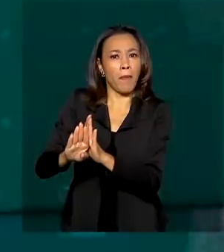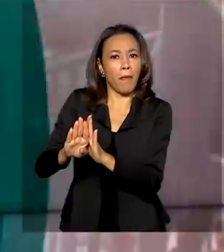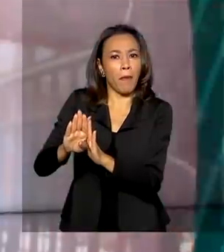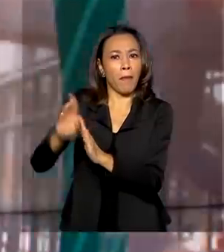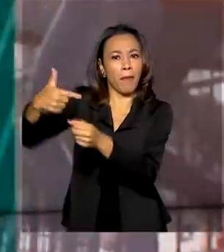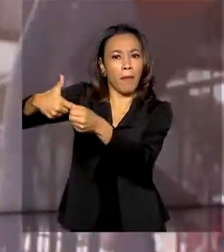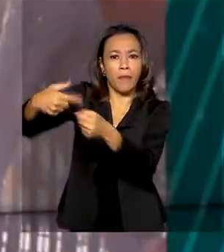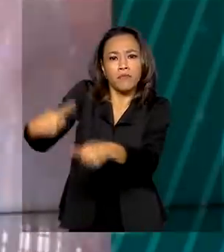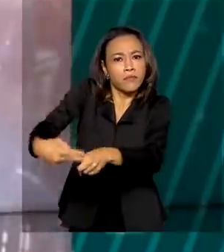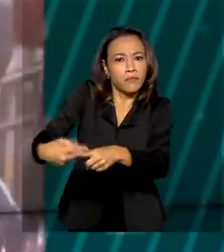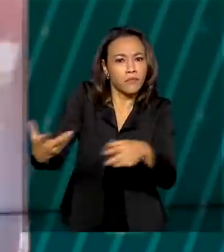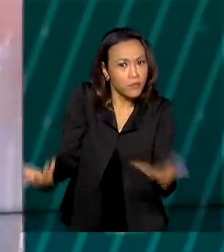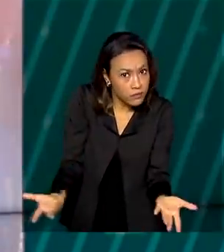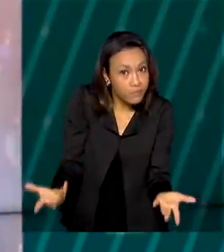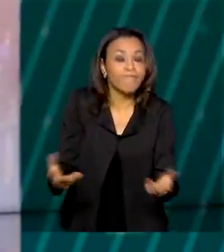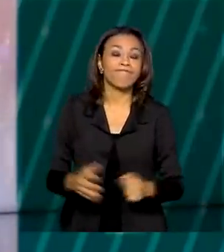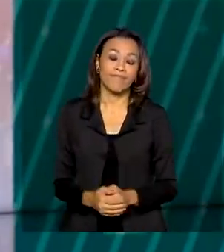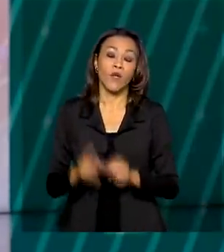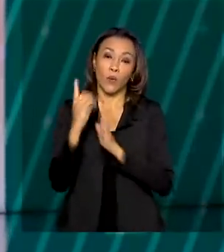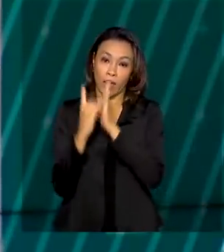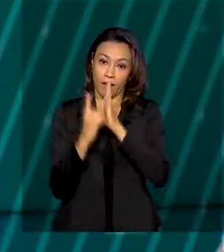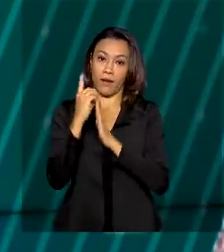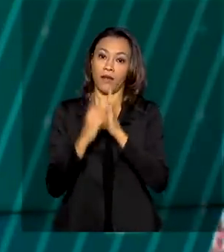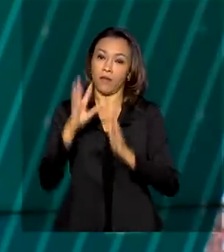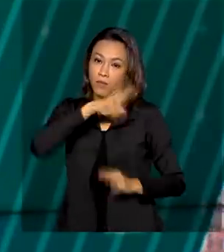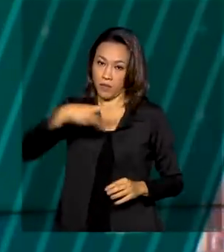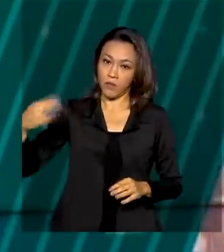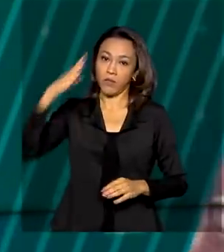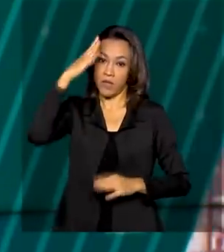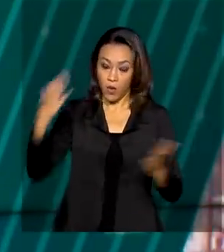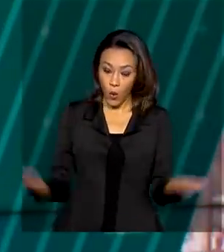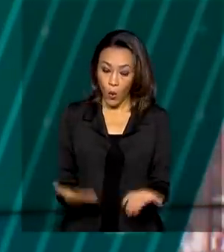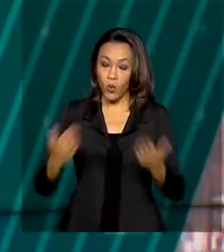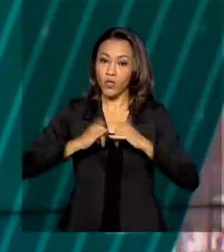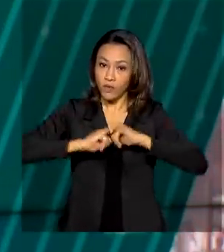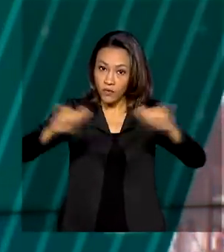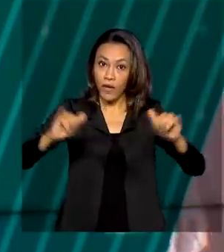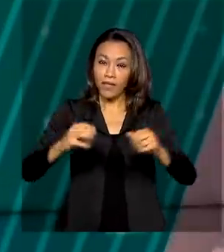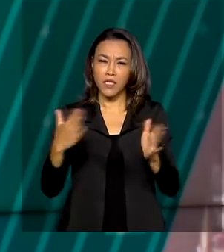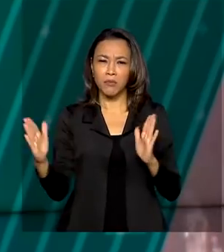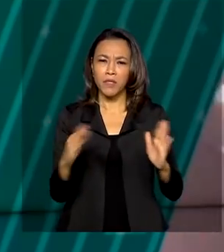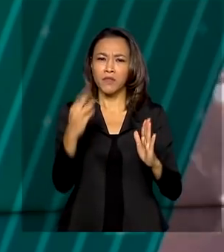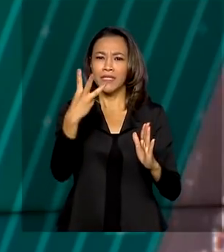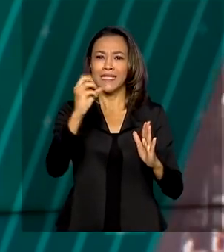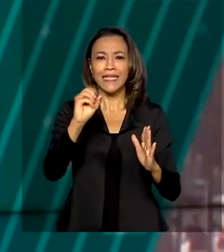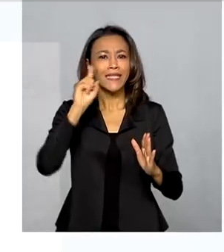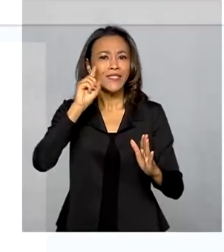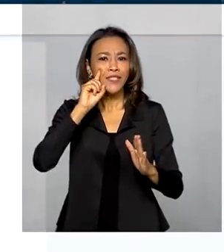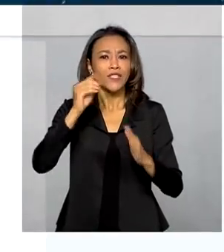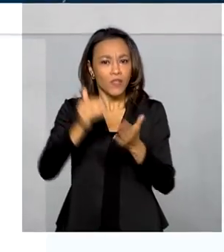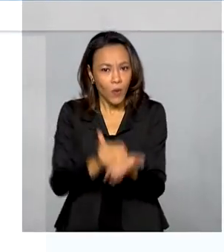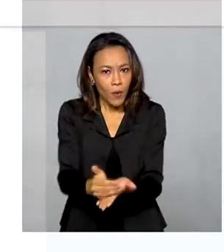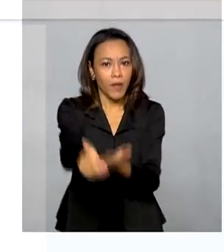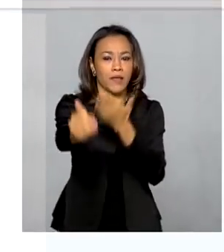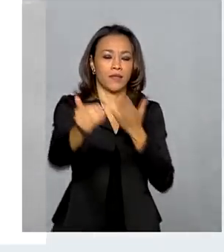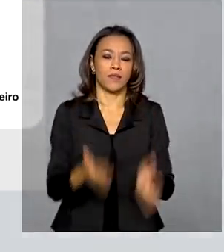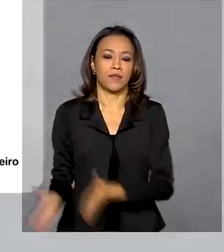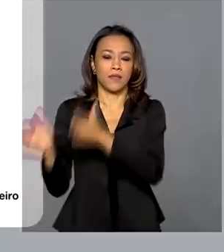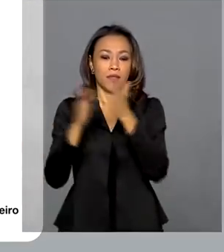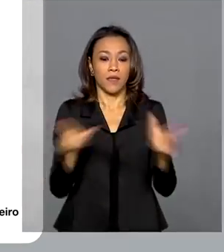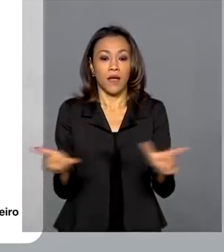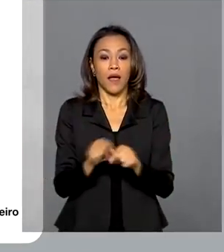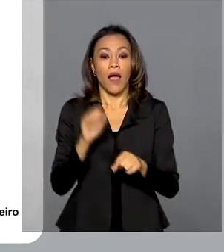O decreto do presidente Jair Bolsonaro foi publicado hoje e entra em vigor em 30 dias. E a ANP, a Agência Nacional do